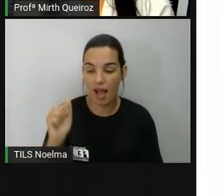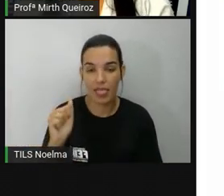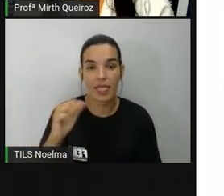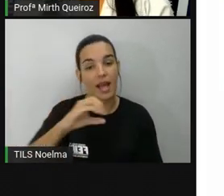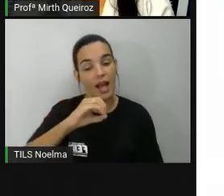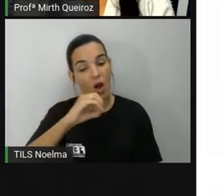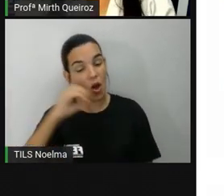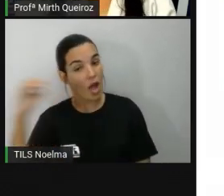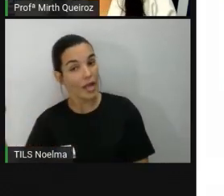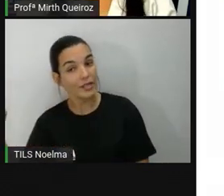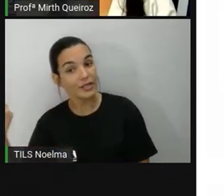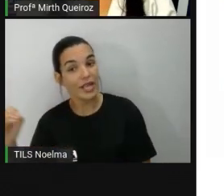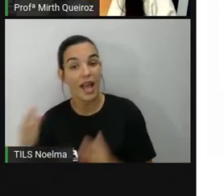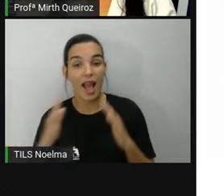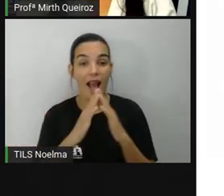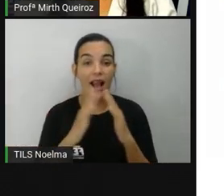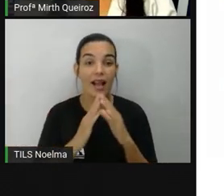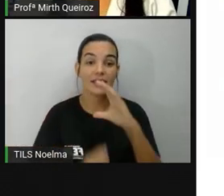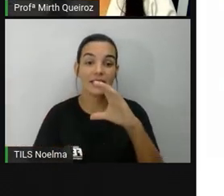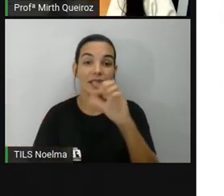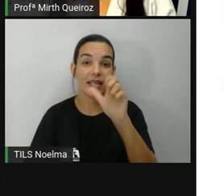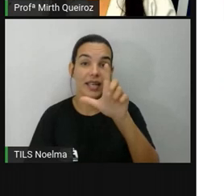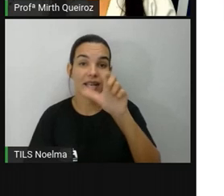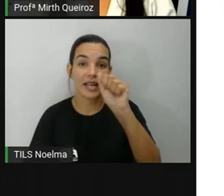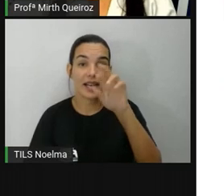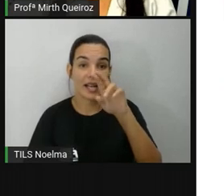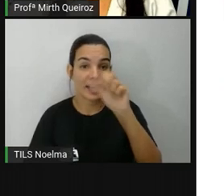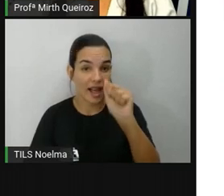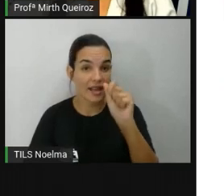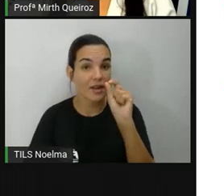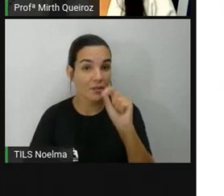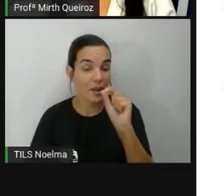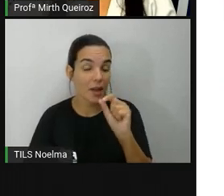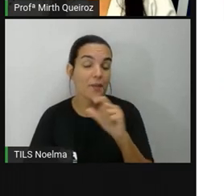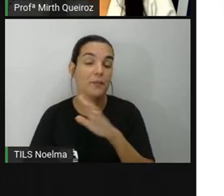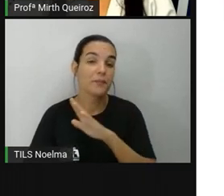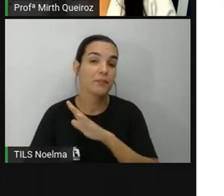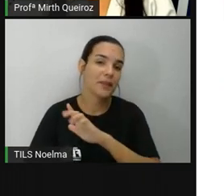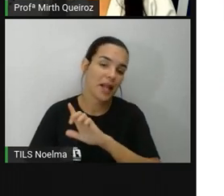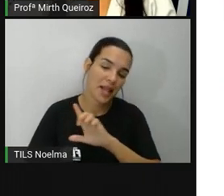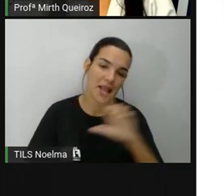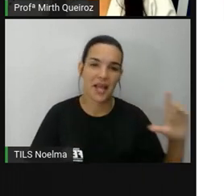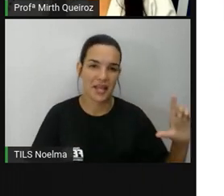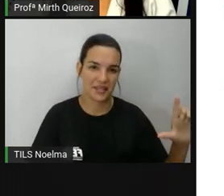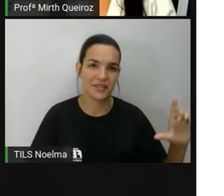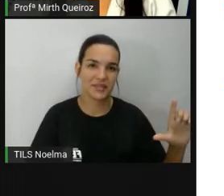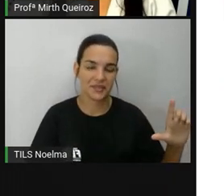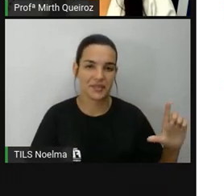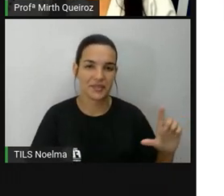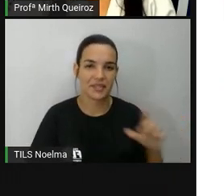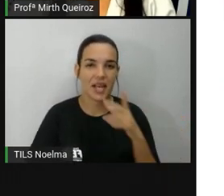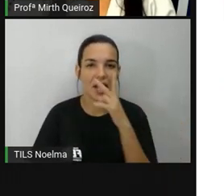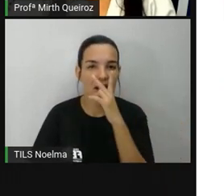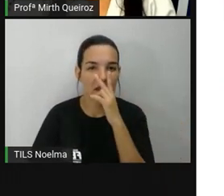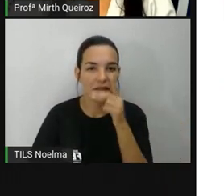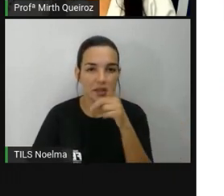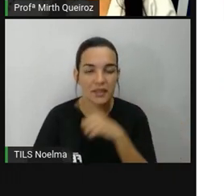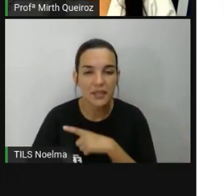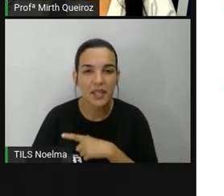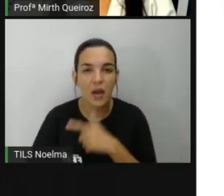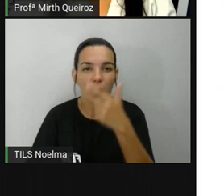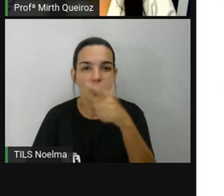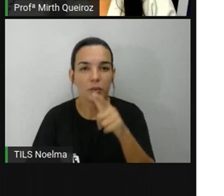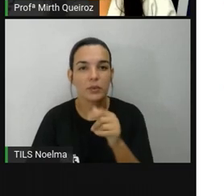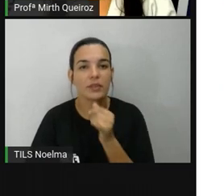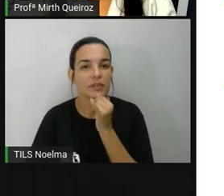A leste. Se a gente for pegar o café logo aqui, que está entre a rua B e a rua C, ele vai estar o quê?